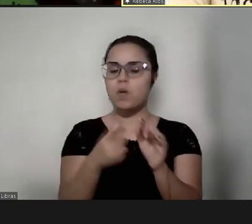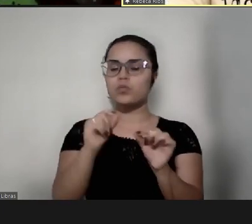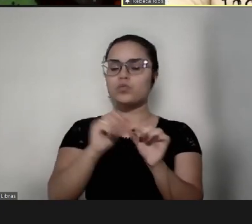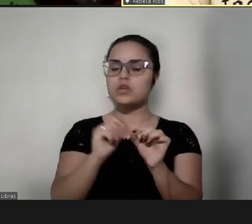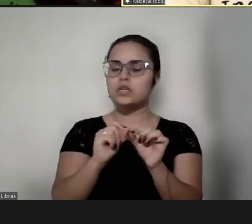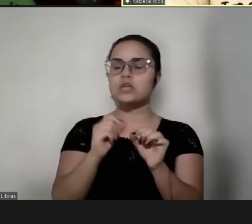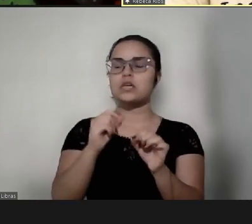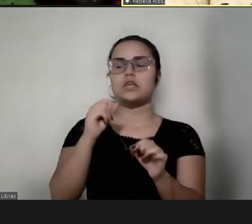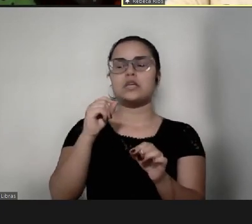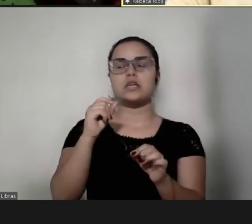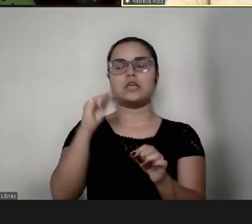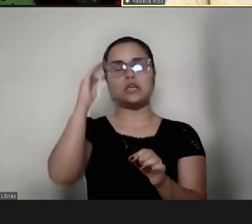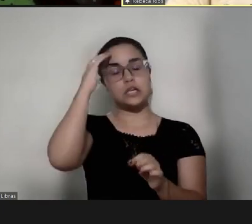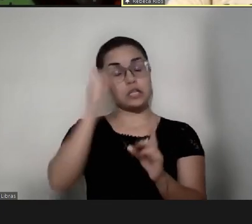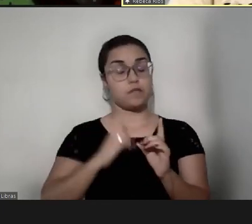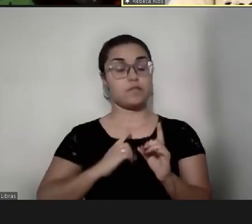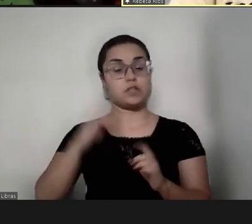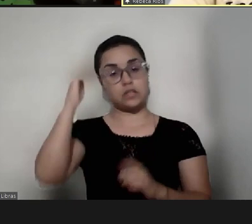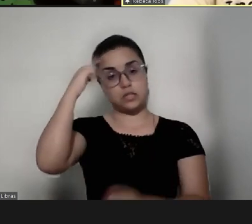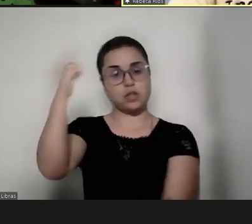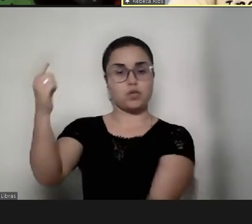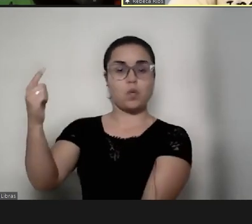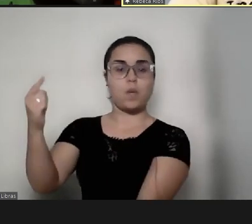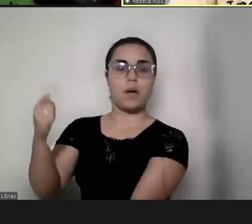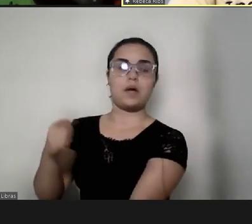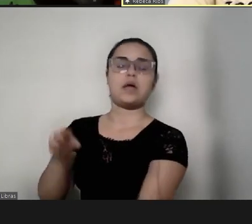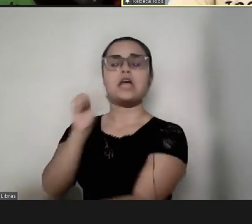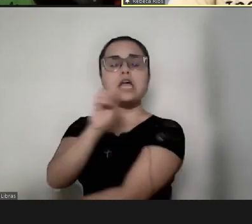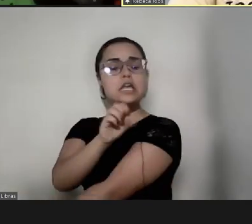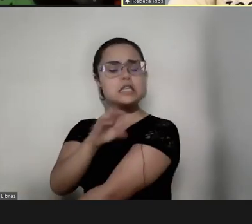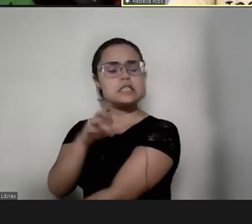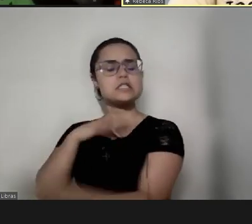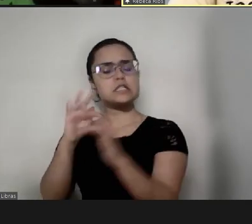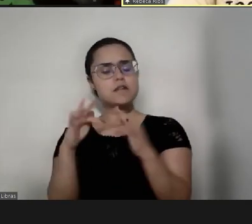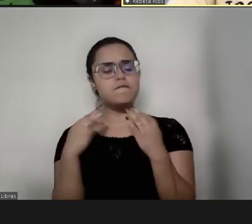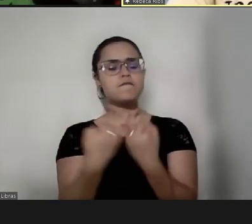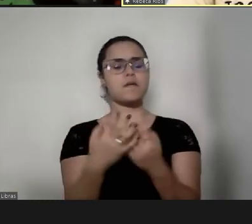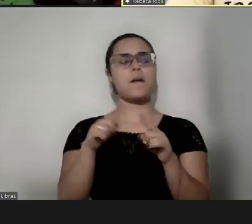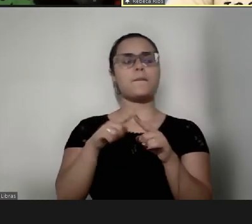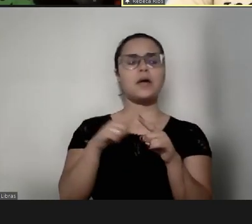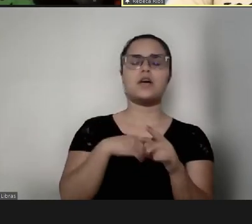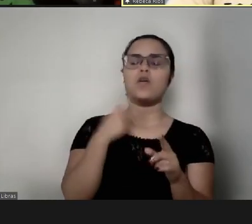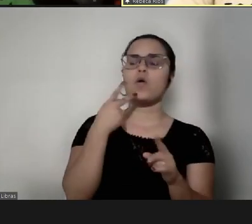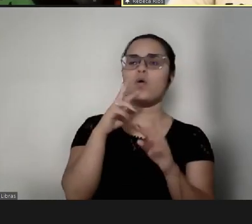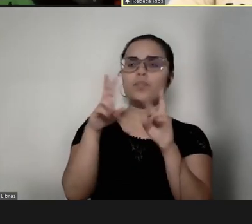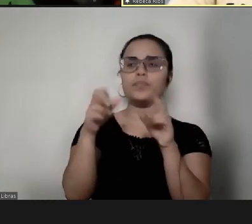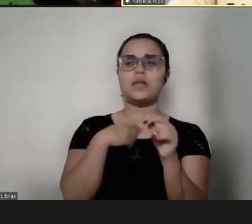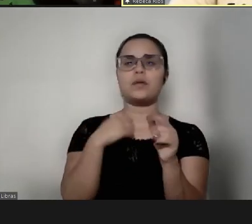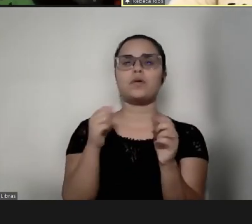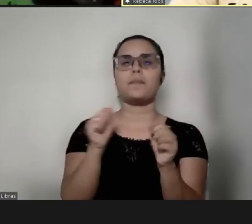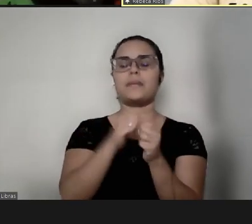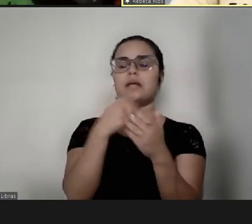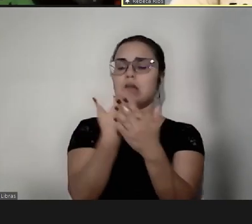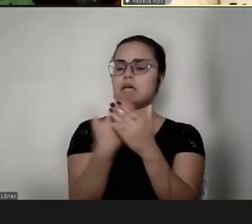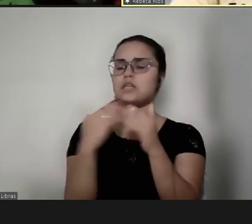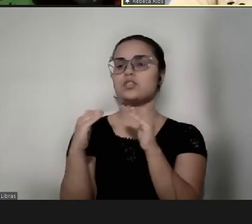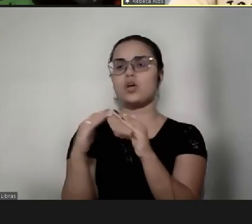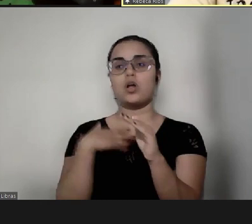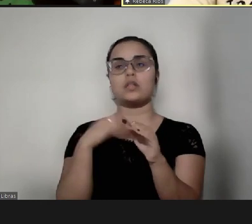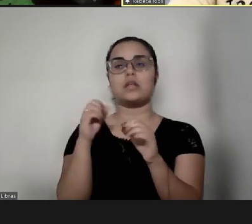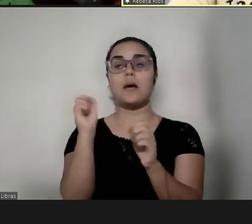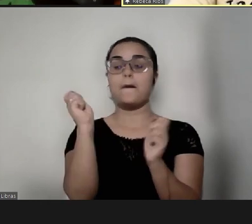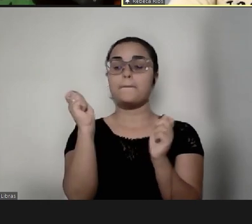educadora parental, formada em atuação consciente, com ênfase em apego seguro pela Escola da Educação Positiva,